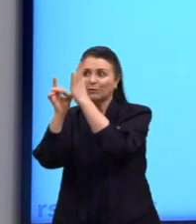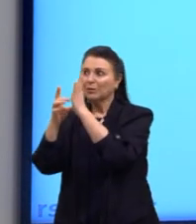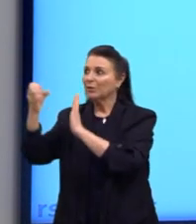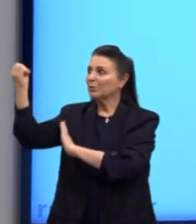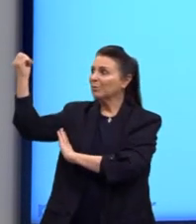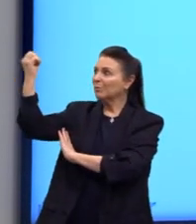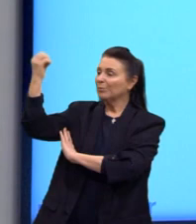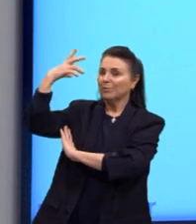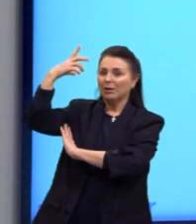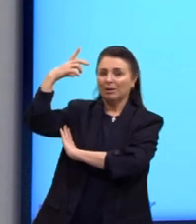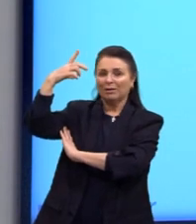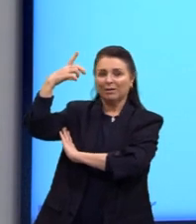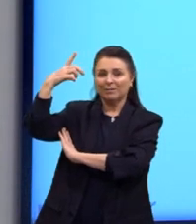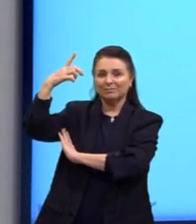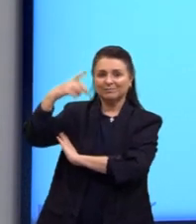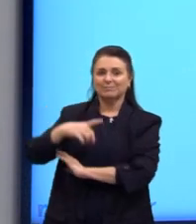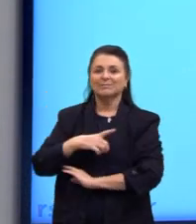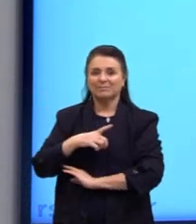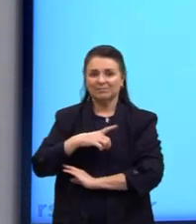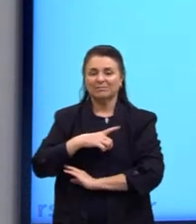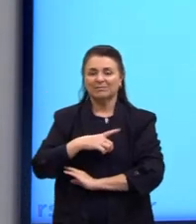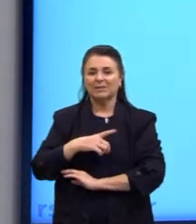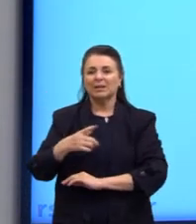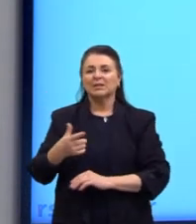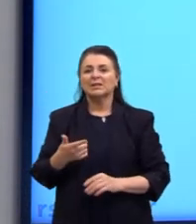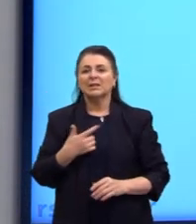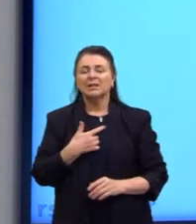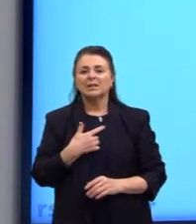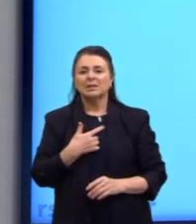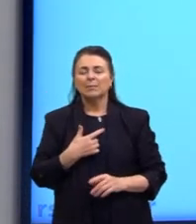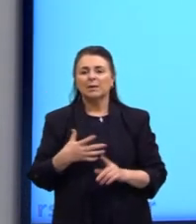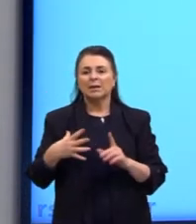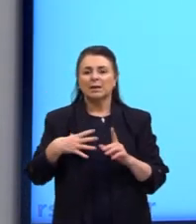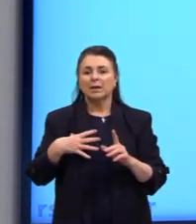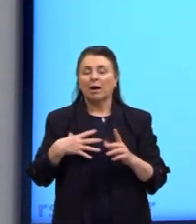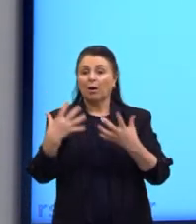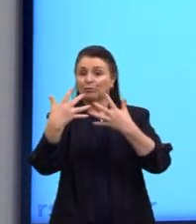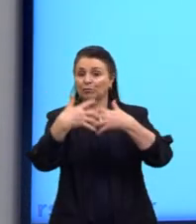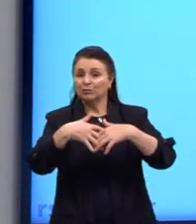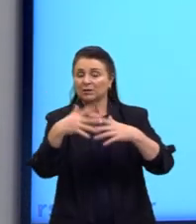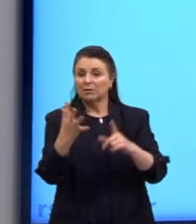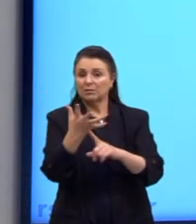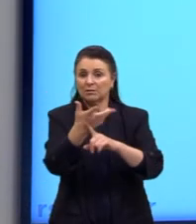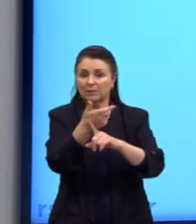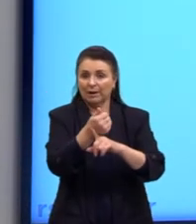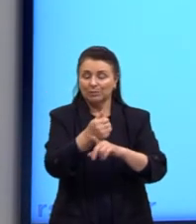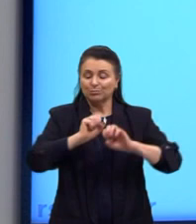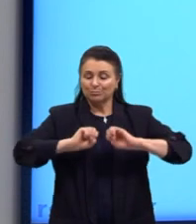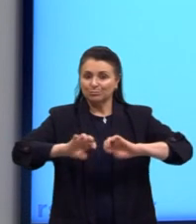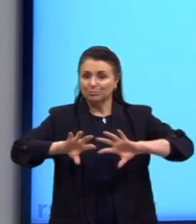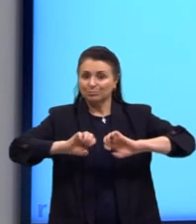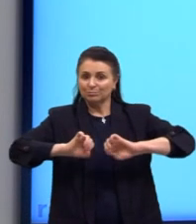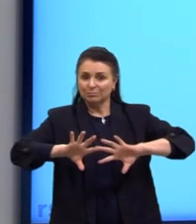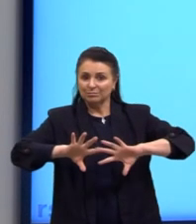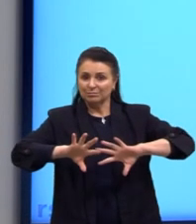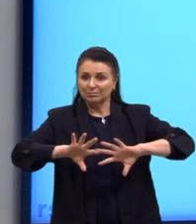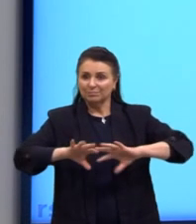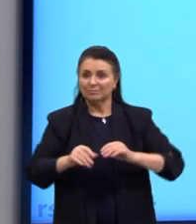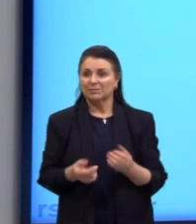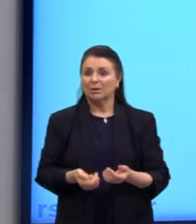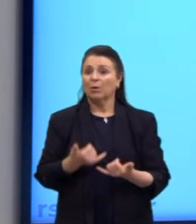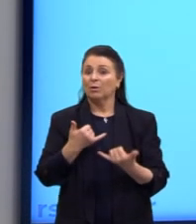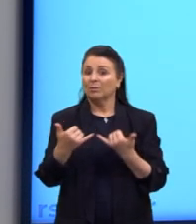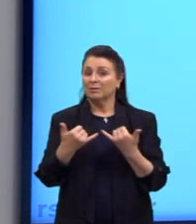diferença da arte nesse período, mas a função da arte, lembre-se sempre disso, que era na catequização. Aqui está, exemplo,